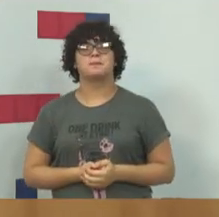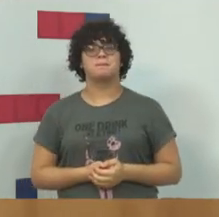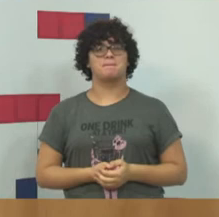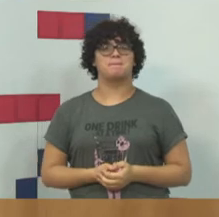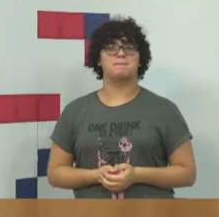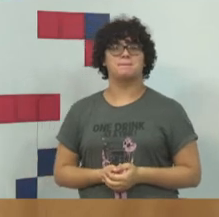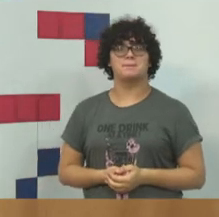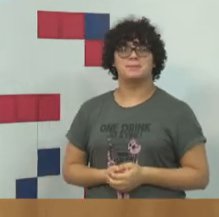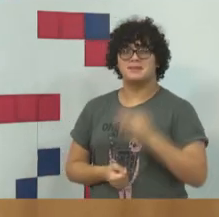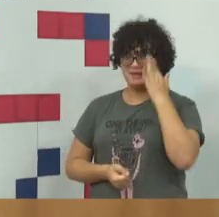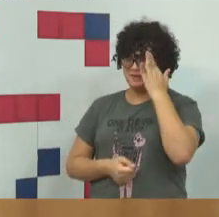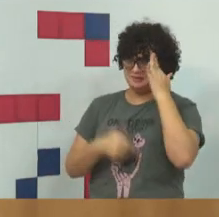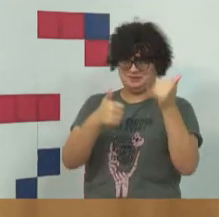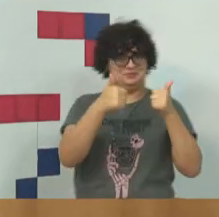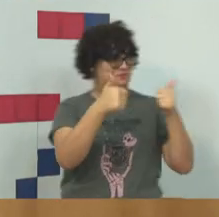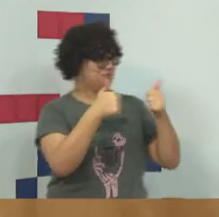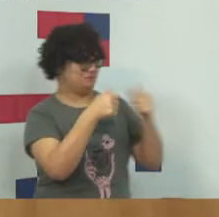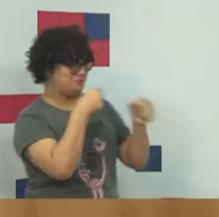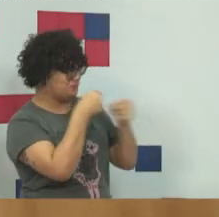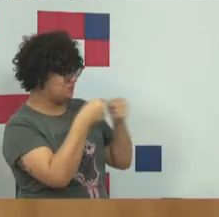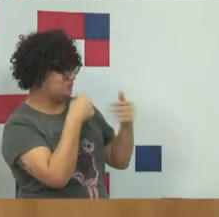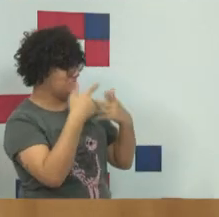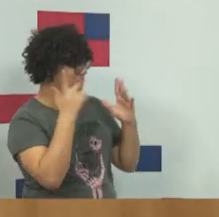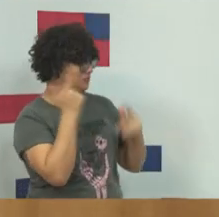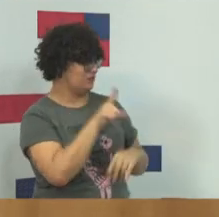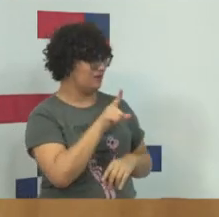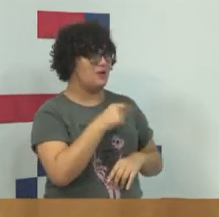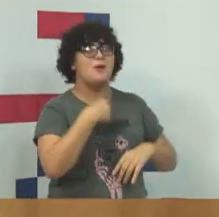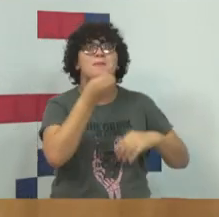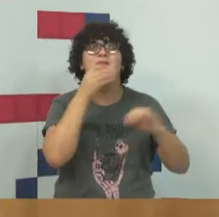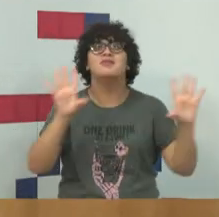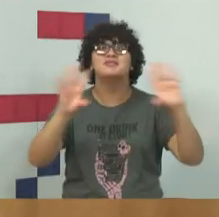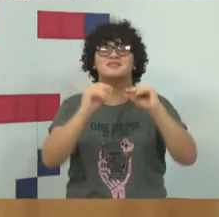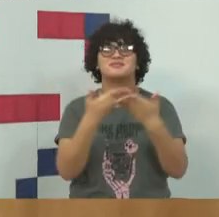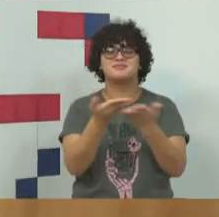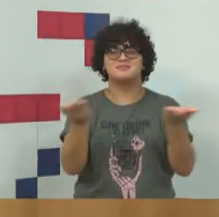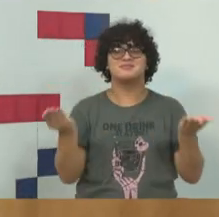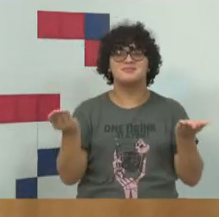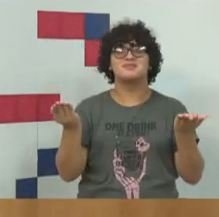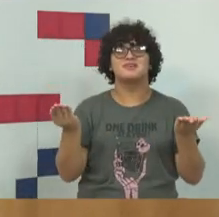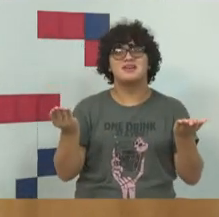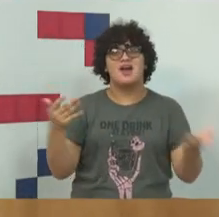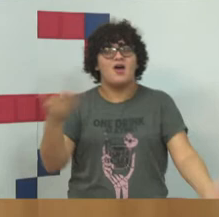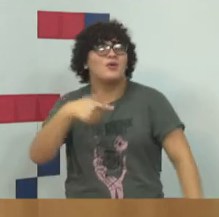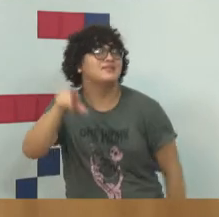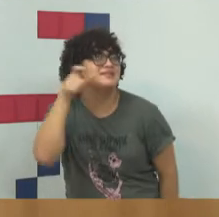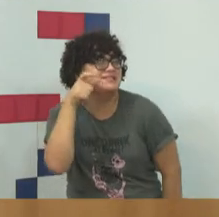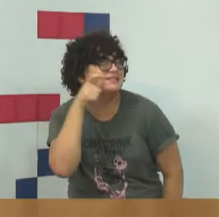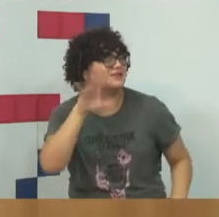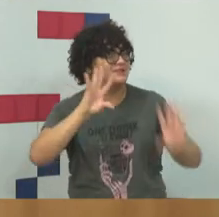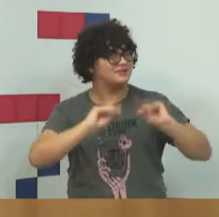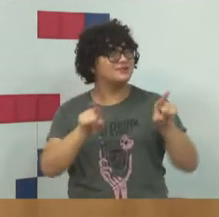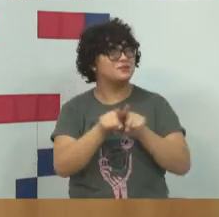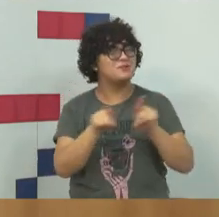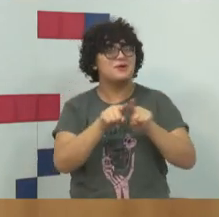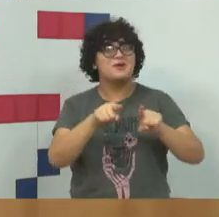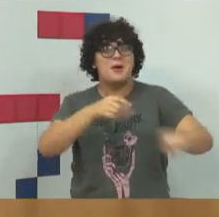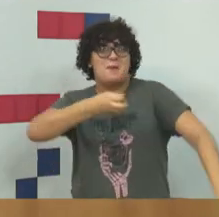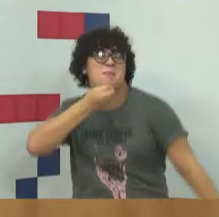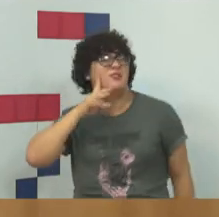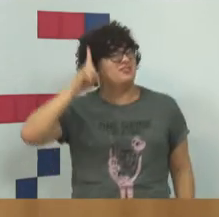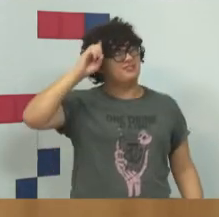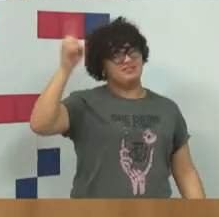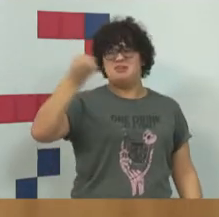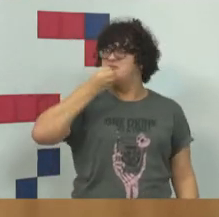O microfone é ligado, todos me ouvem, espero que sim. Boa noite a todos, aos que assistem à noite. Bom dia, boa